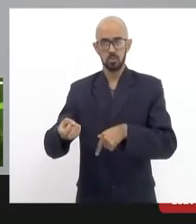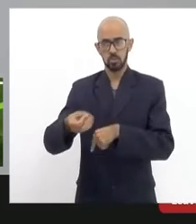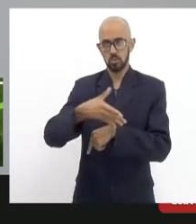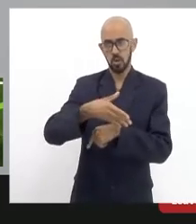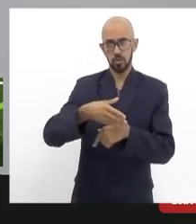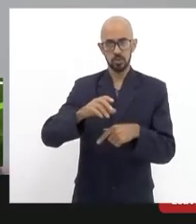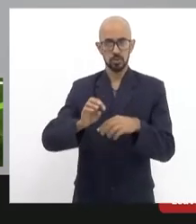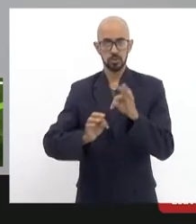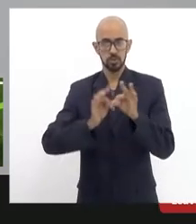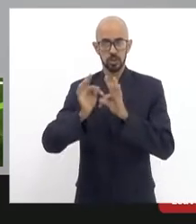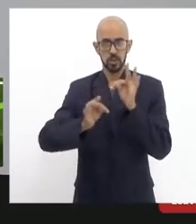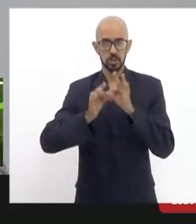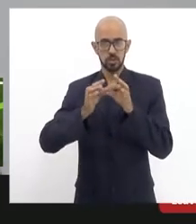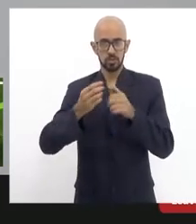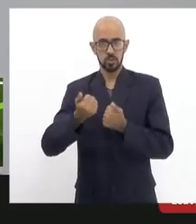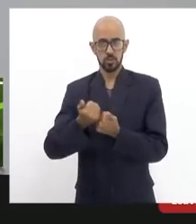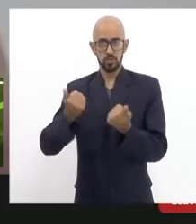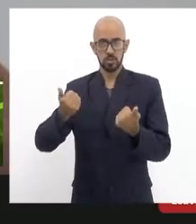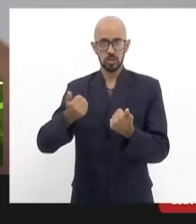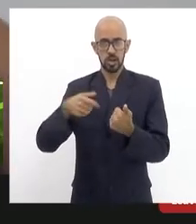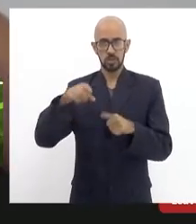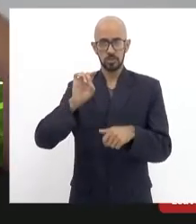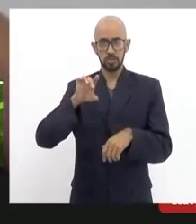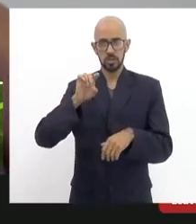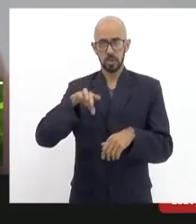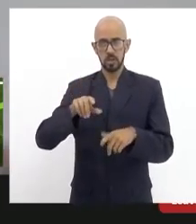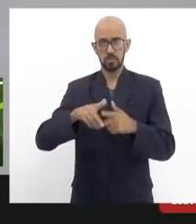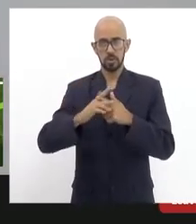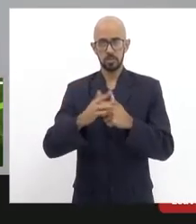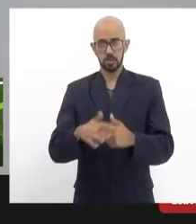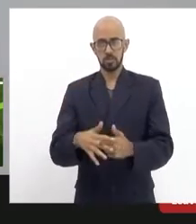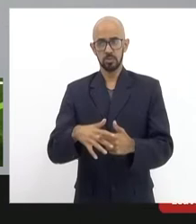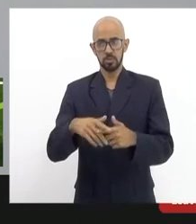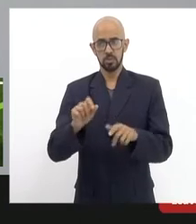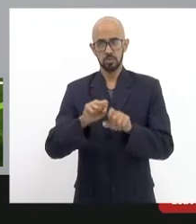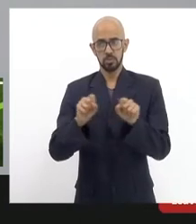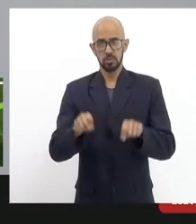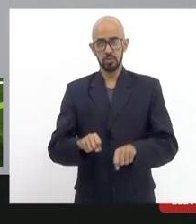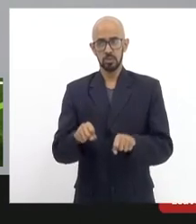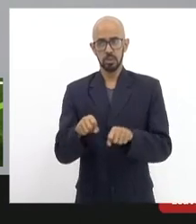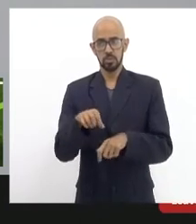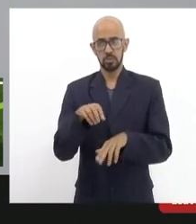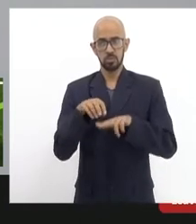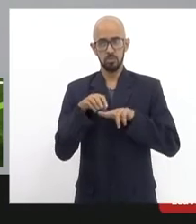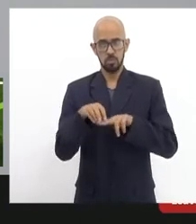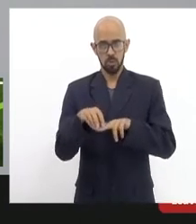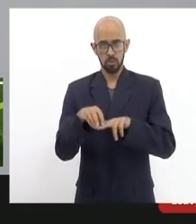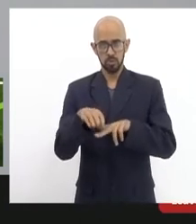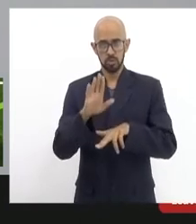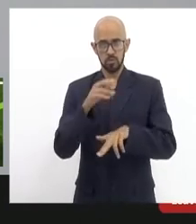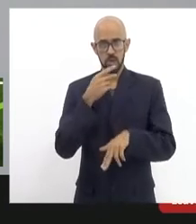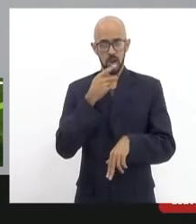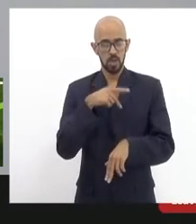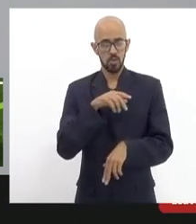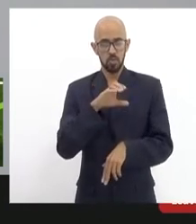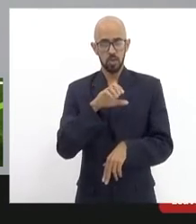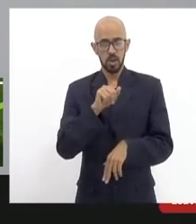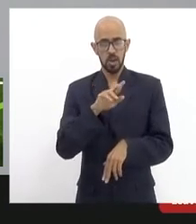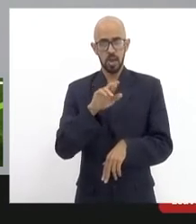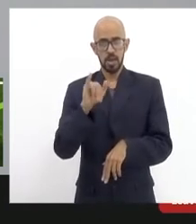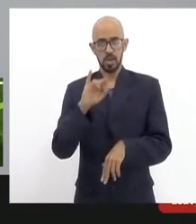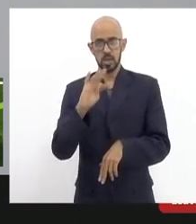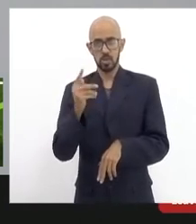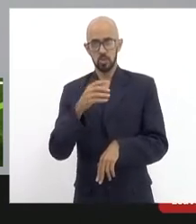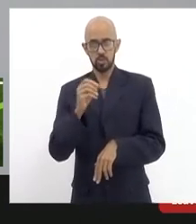assistentes técnicos auxiliares técnicos especializados na manutenção do nosso sistema de bondes então falei que o presidente Carrilho sabe Caxilho